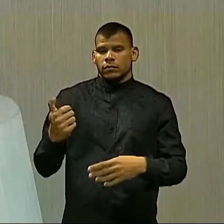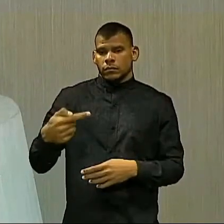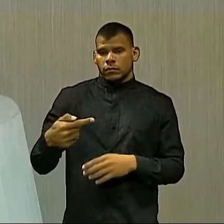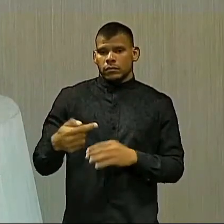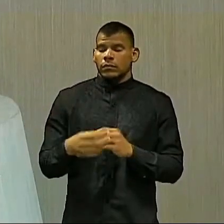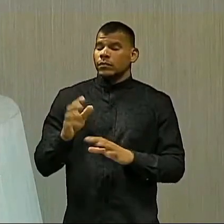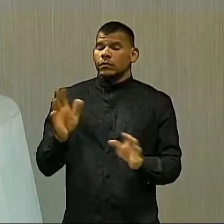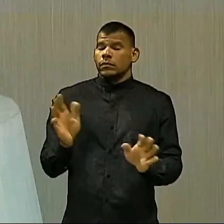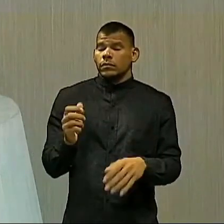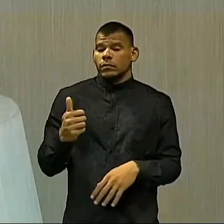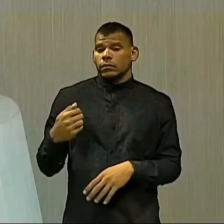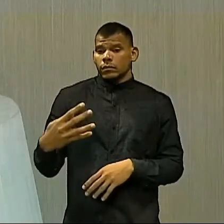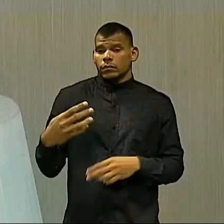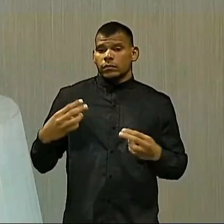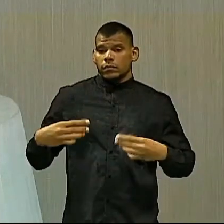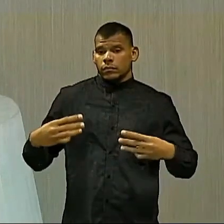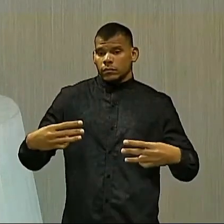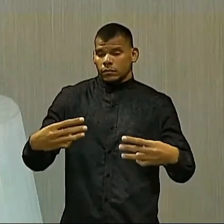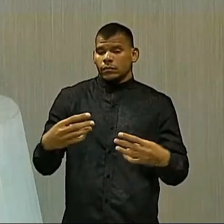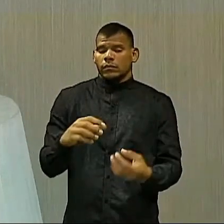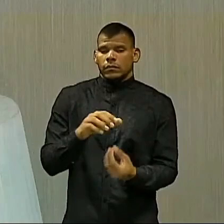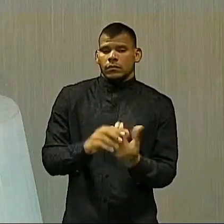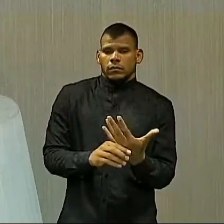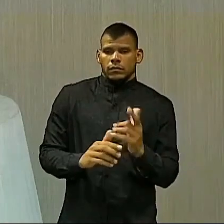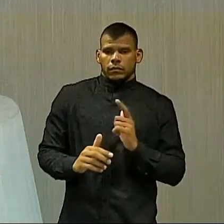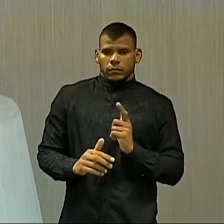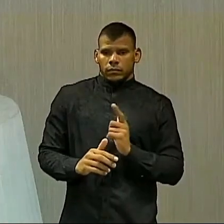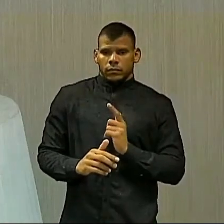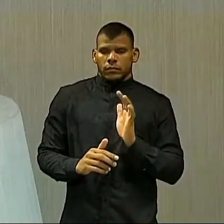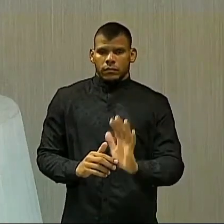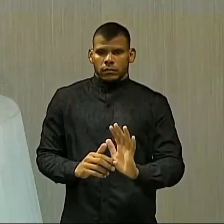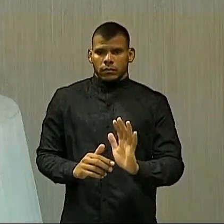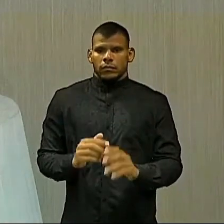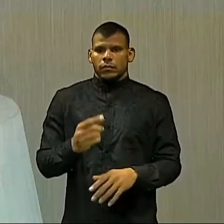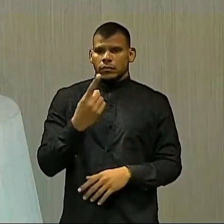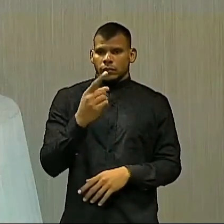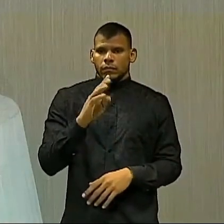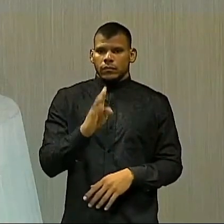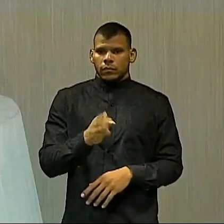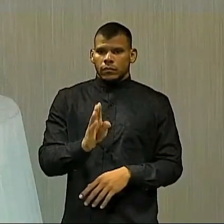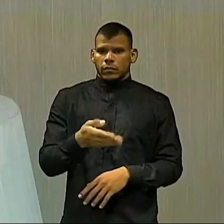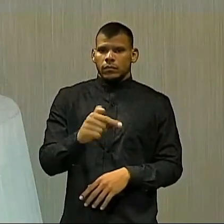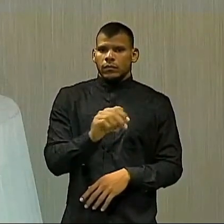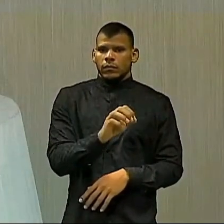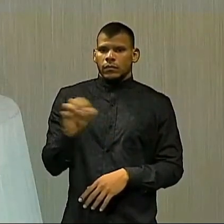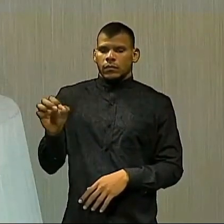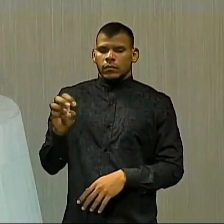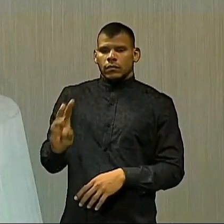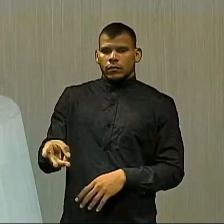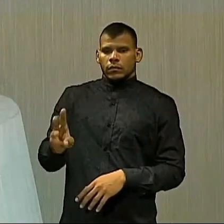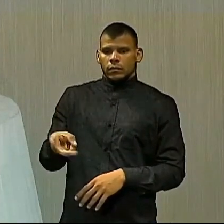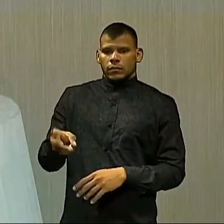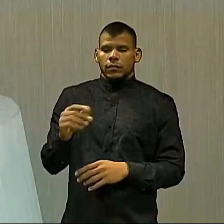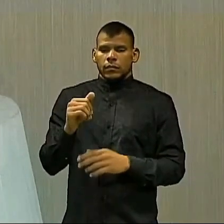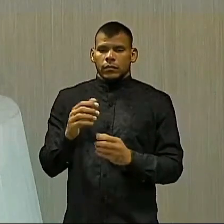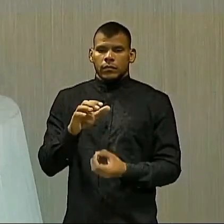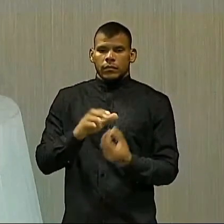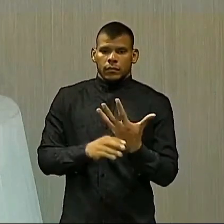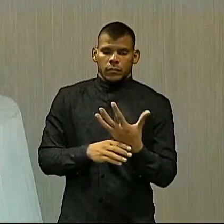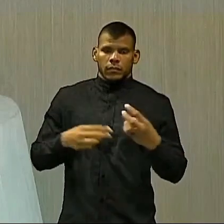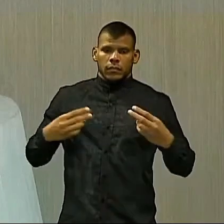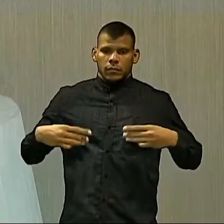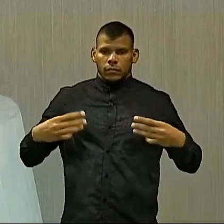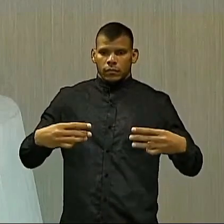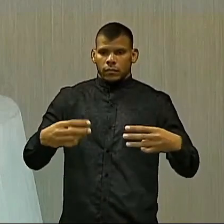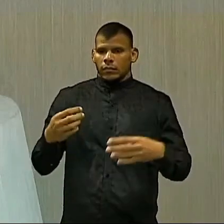Aliás, 14. 14 ministérios. 1 bilhão e 700 milhões para a criação